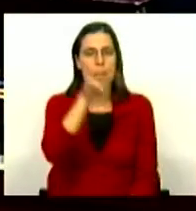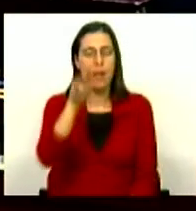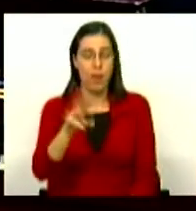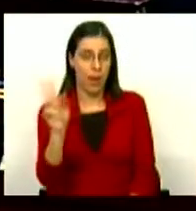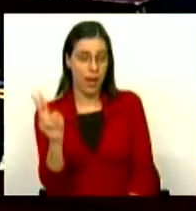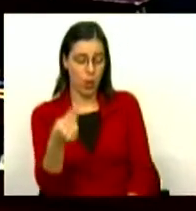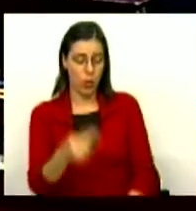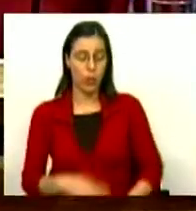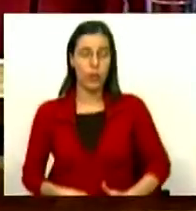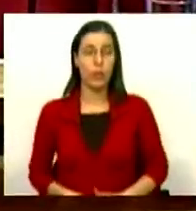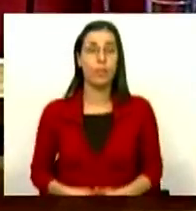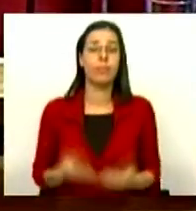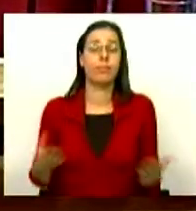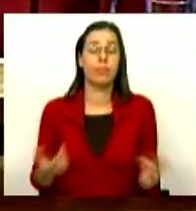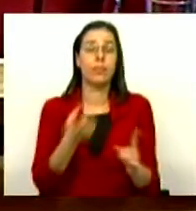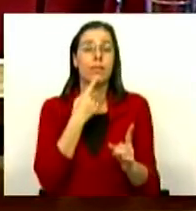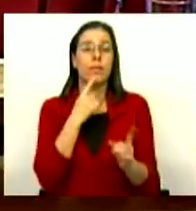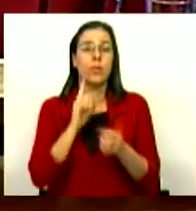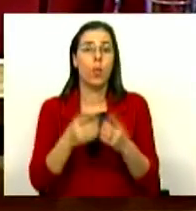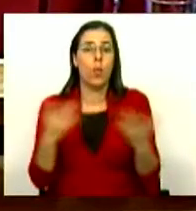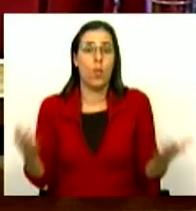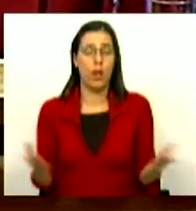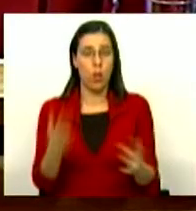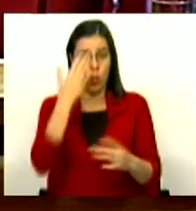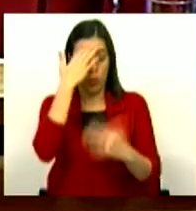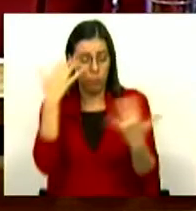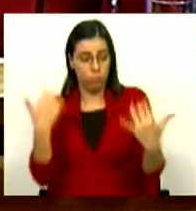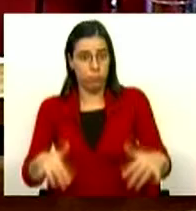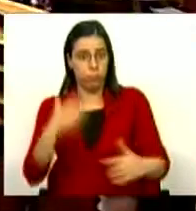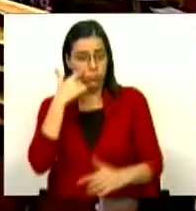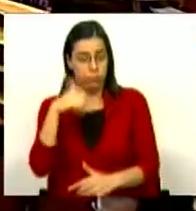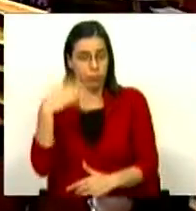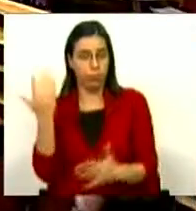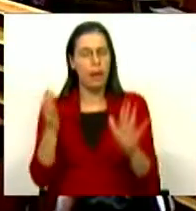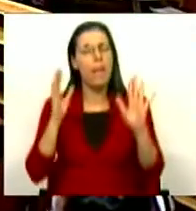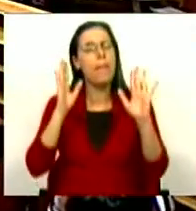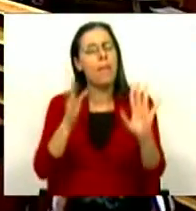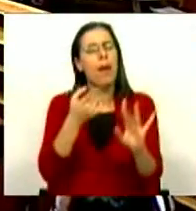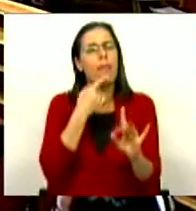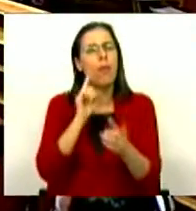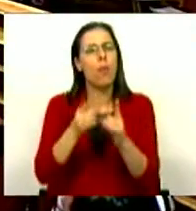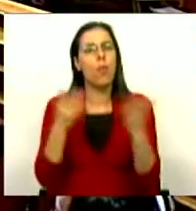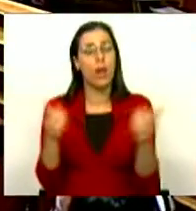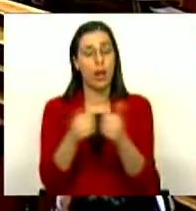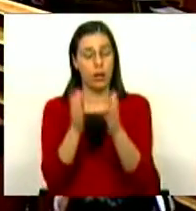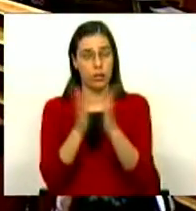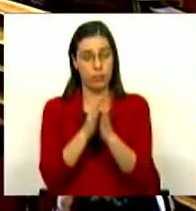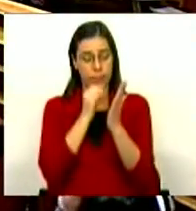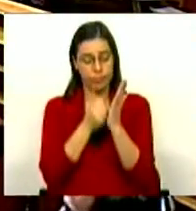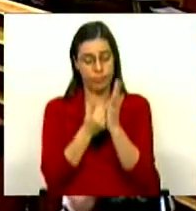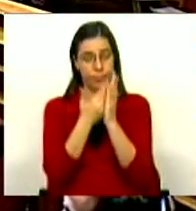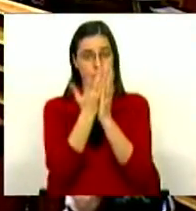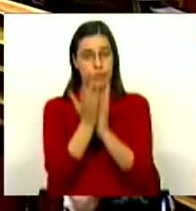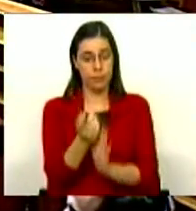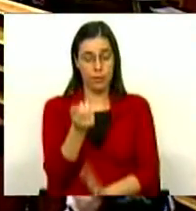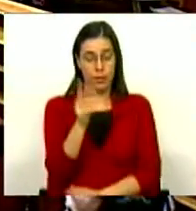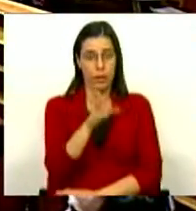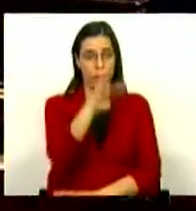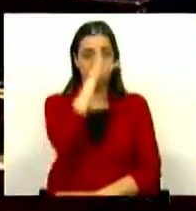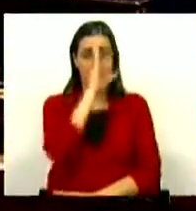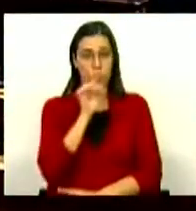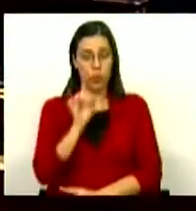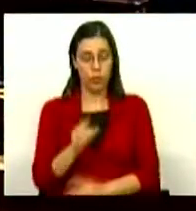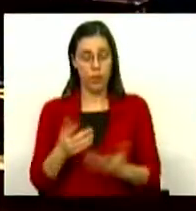de euros. E isso significa, é um número impressionante, mas significa que todas as medidas tomadas pelo anterior governo,